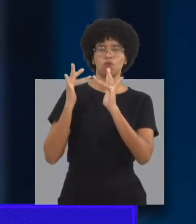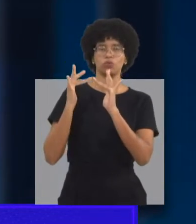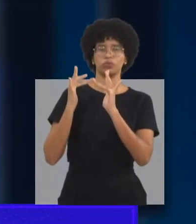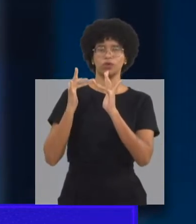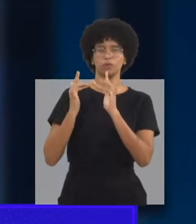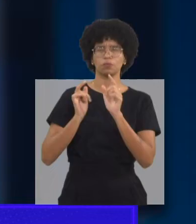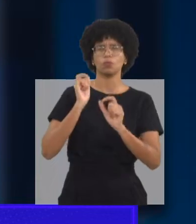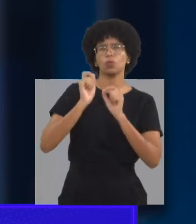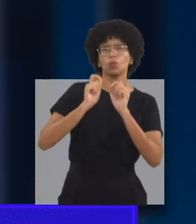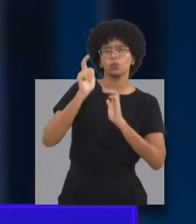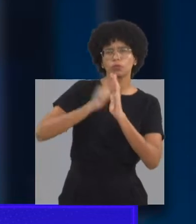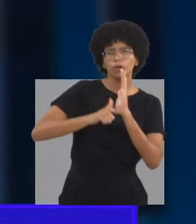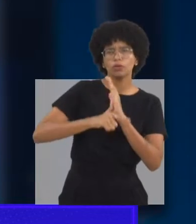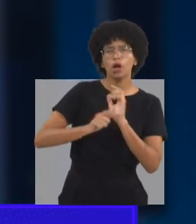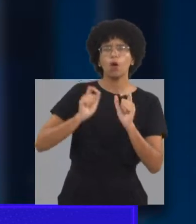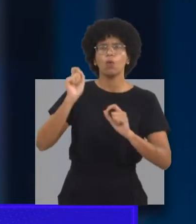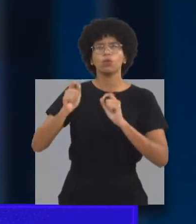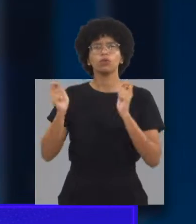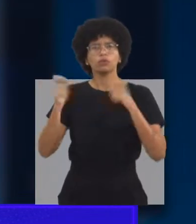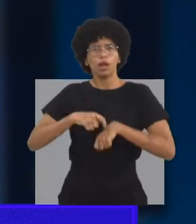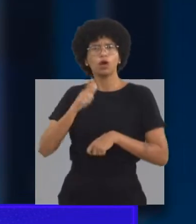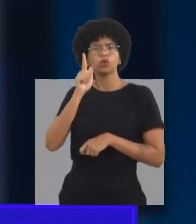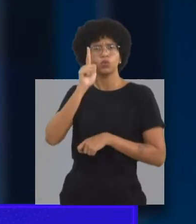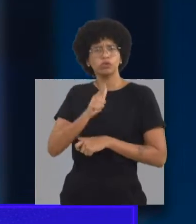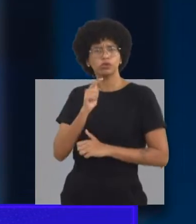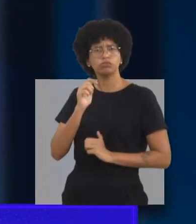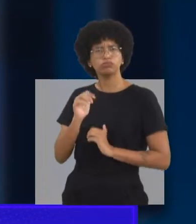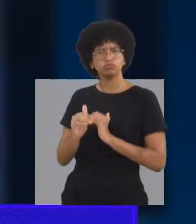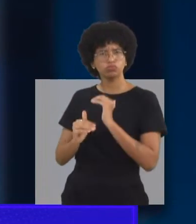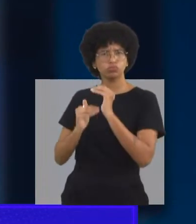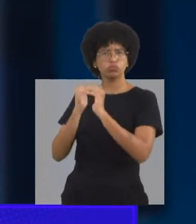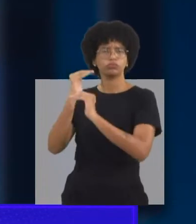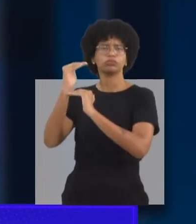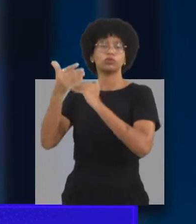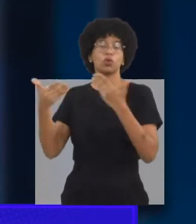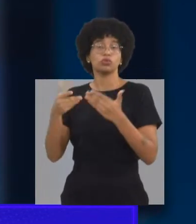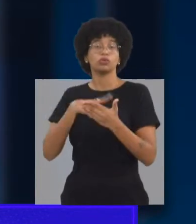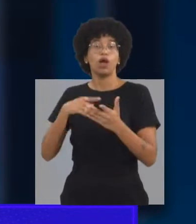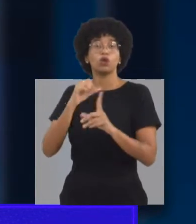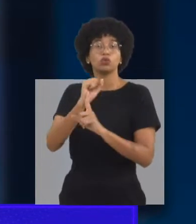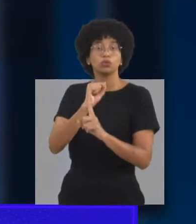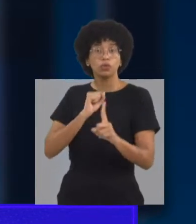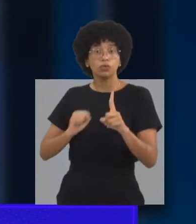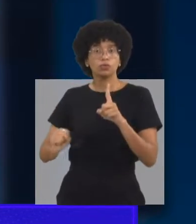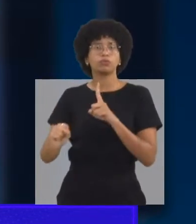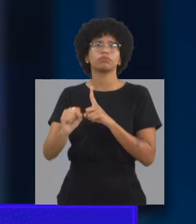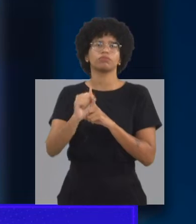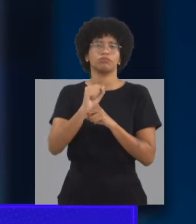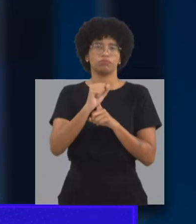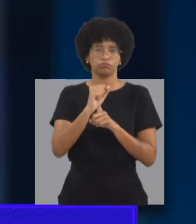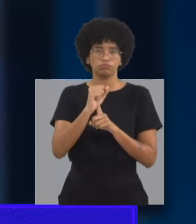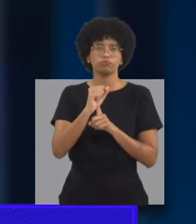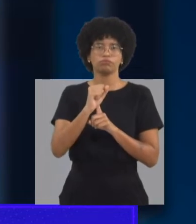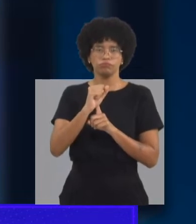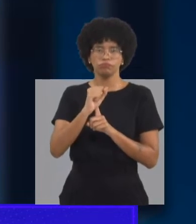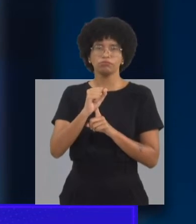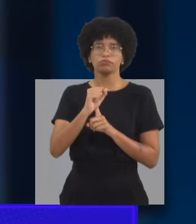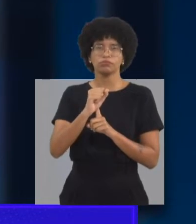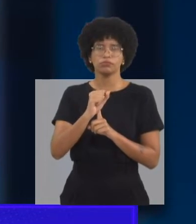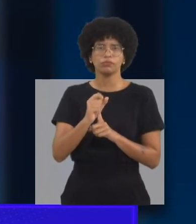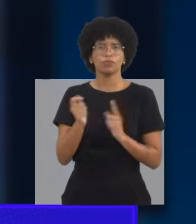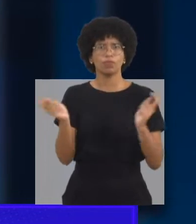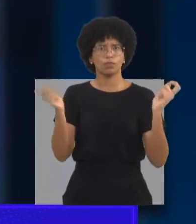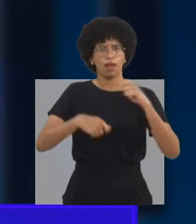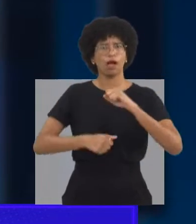pediatra. E o pediatra é o primeiro a ter contato, está atrasado, não está alcançando.